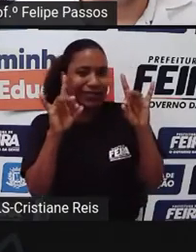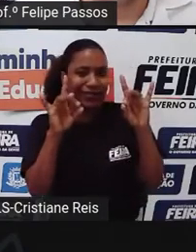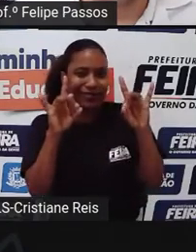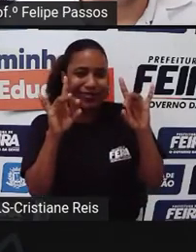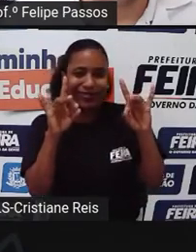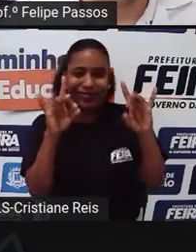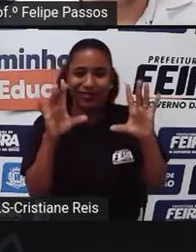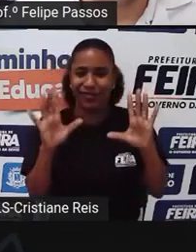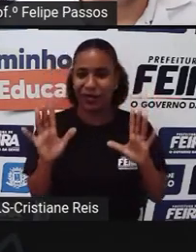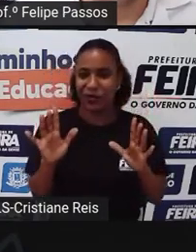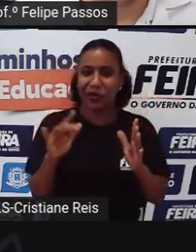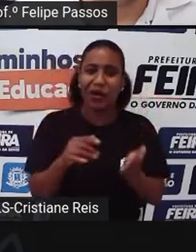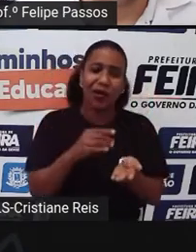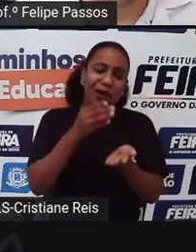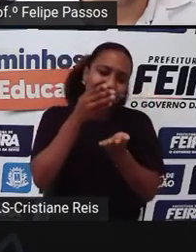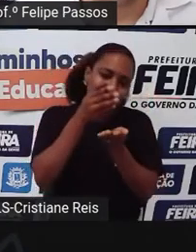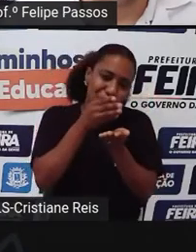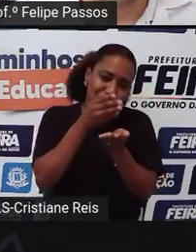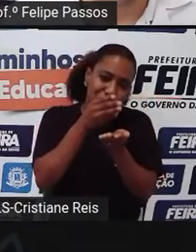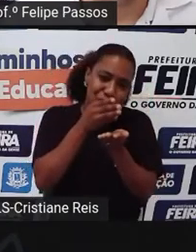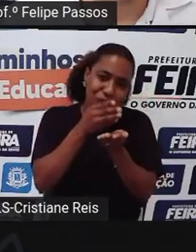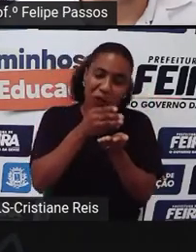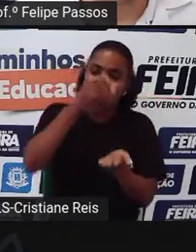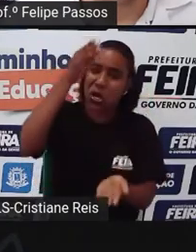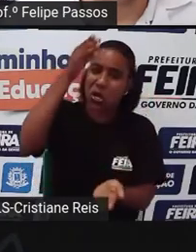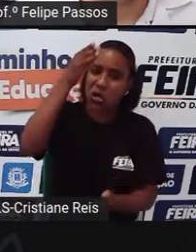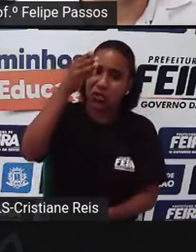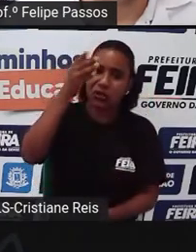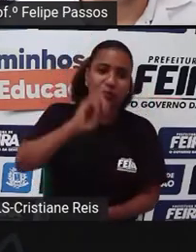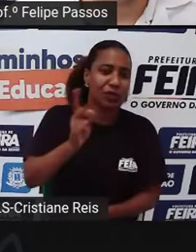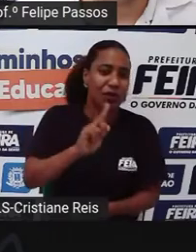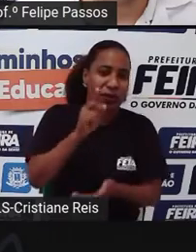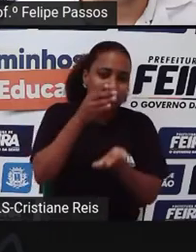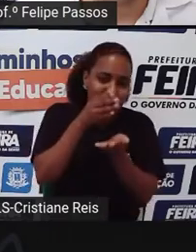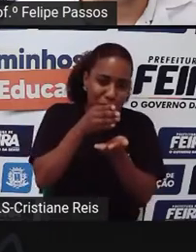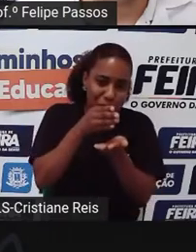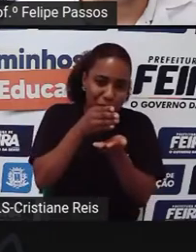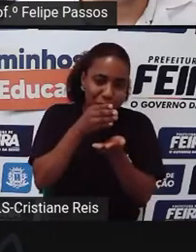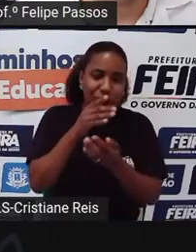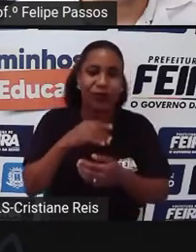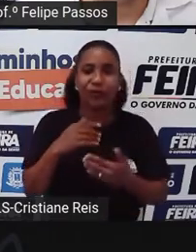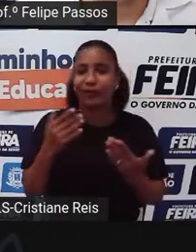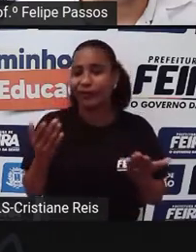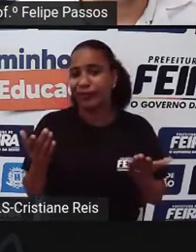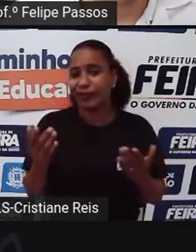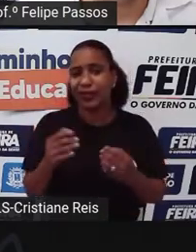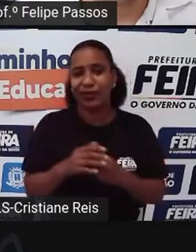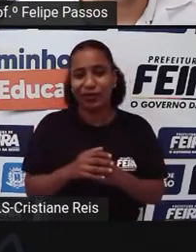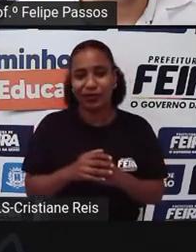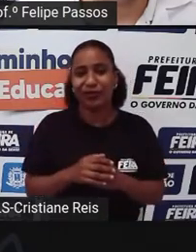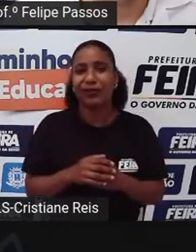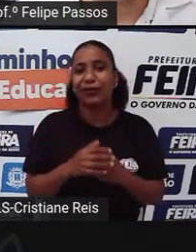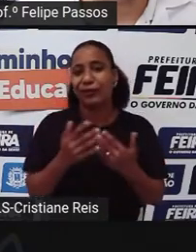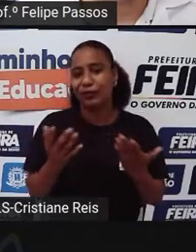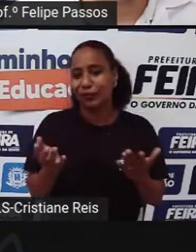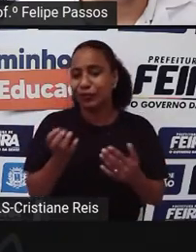Pequeno Tem que ser De pequeno porte Que é mais fácil Cuidar Moral da história Os vira-latas Caramelo